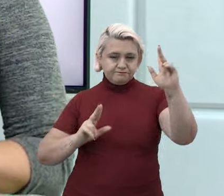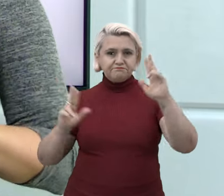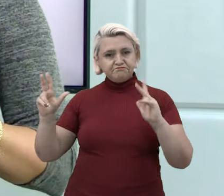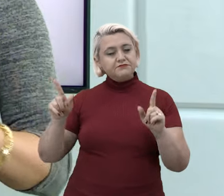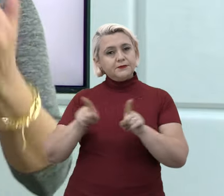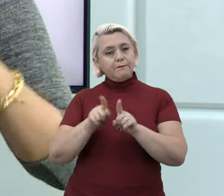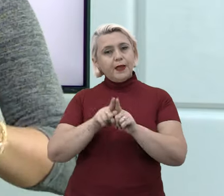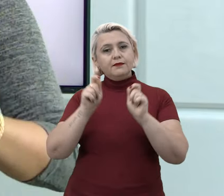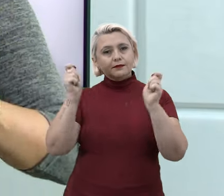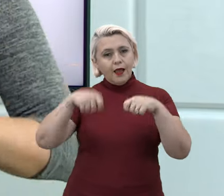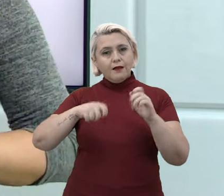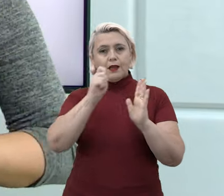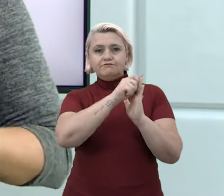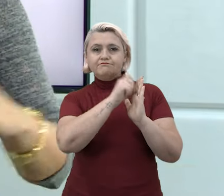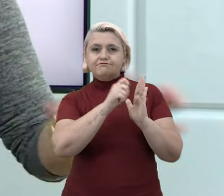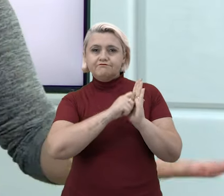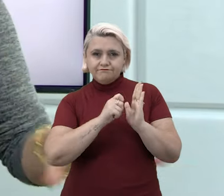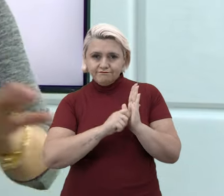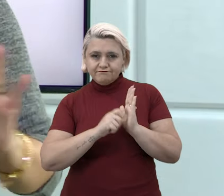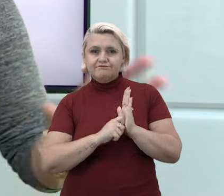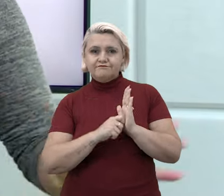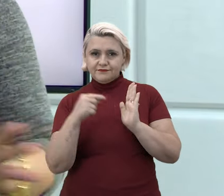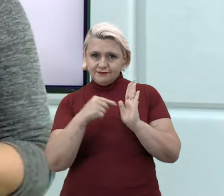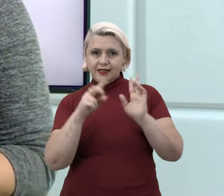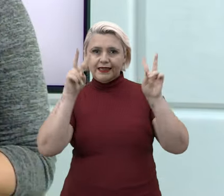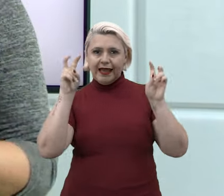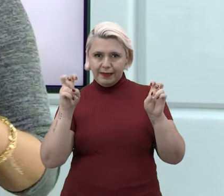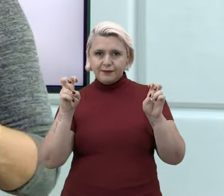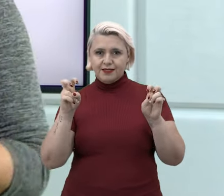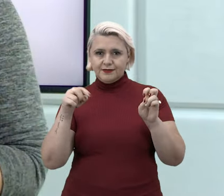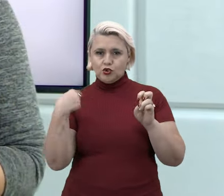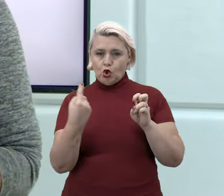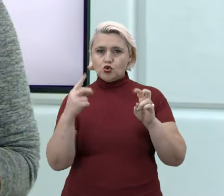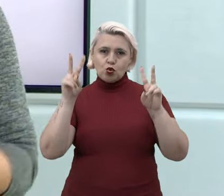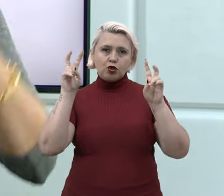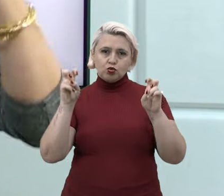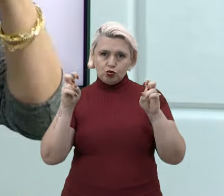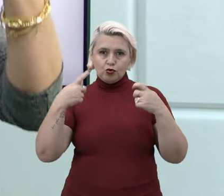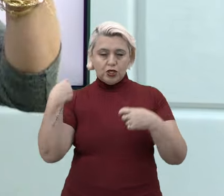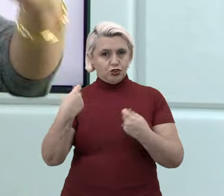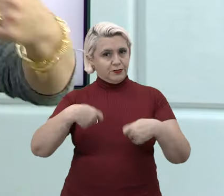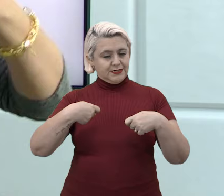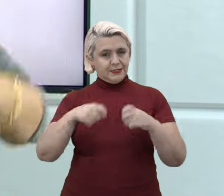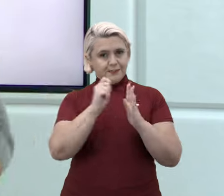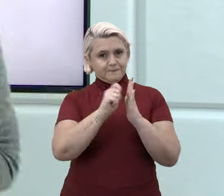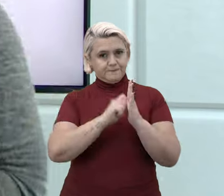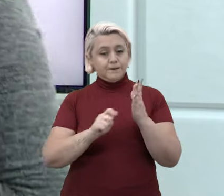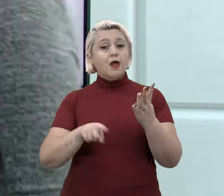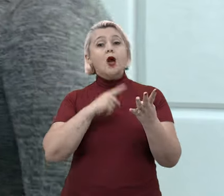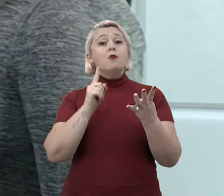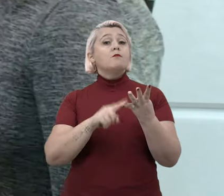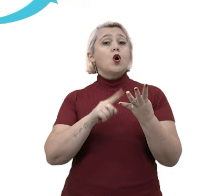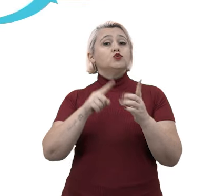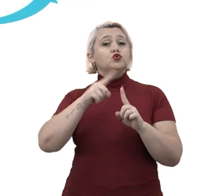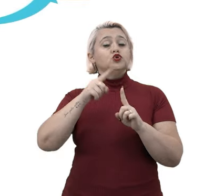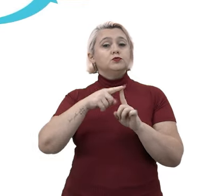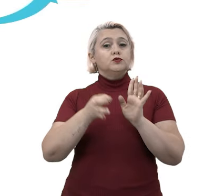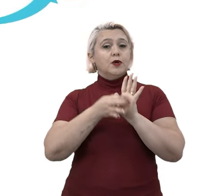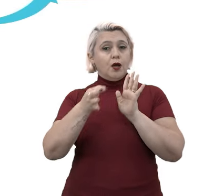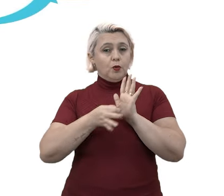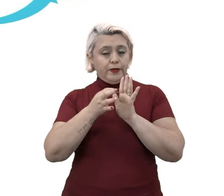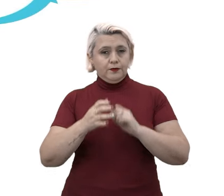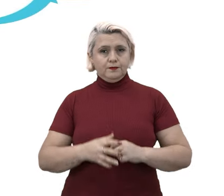trazer isso para o nosso tema, o nosso assunto que a gente precisa. Agora, o próximo tipo de argumento.